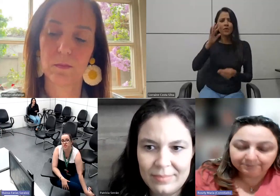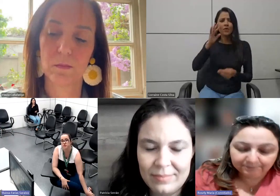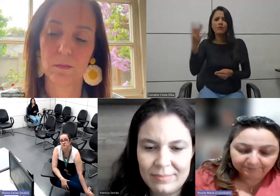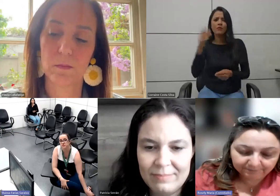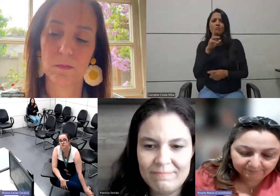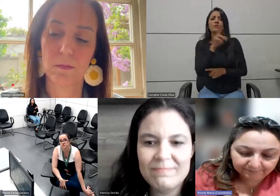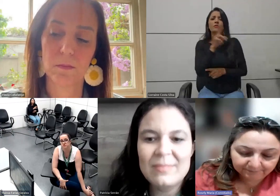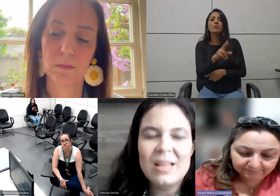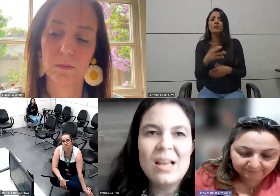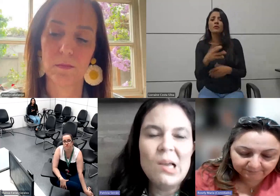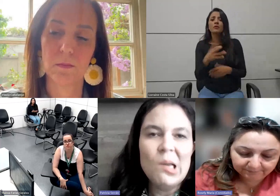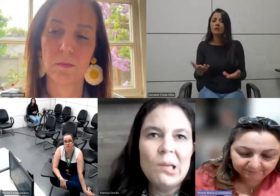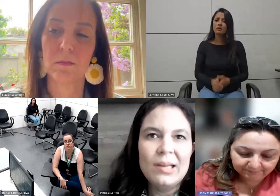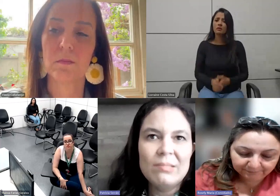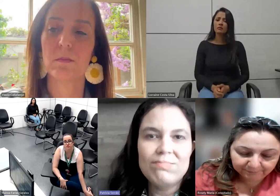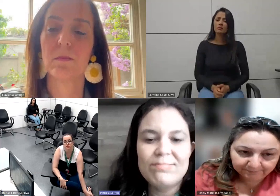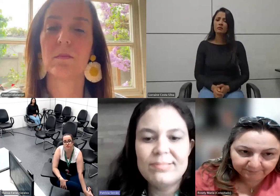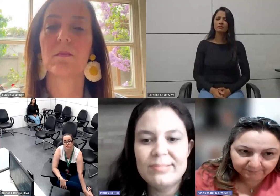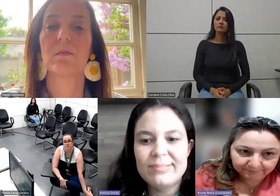responder?